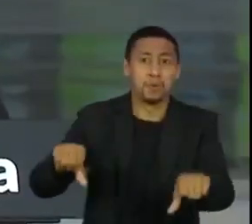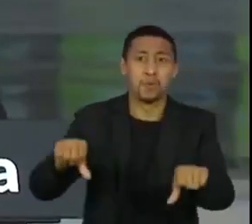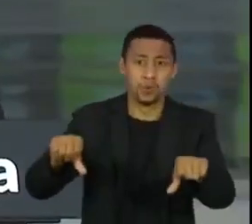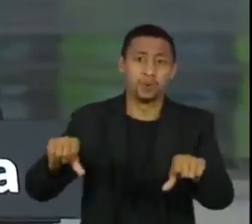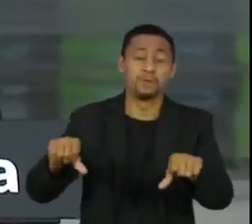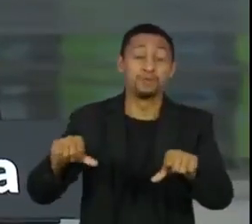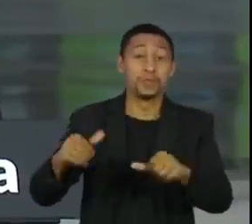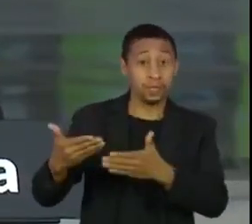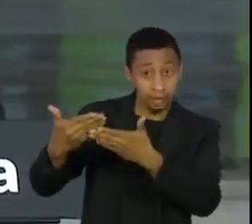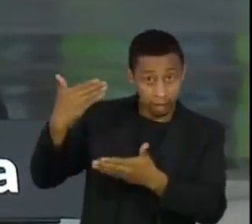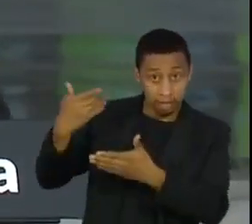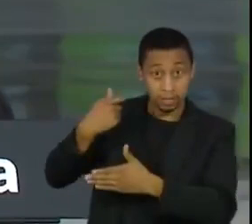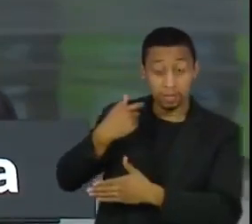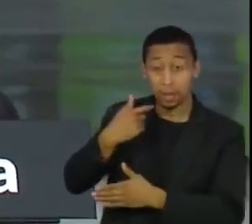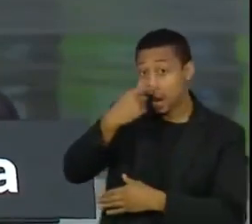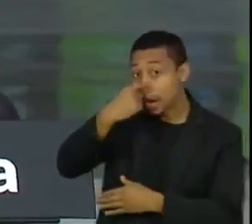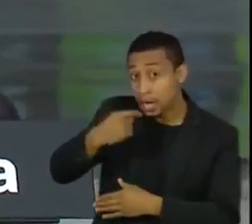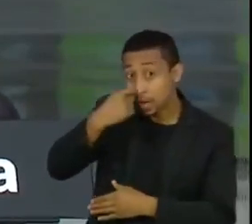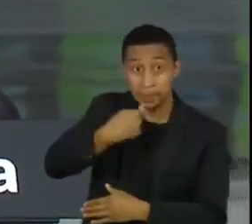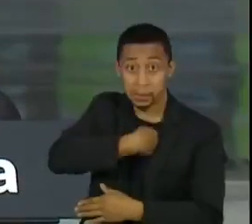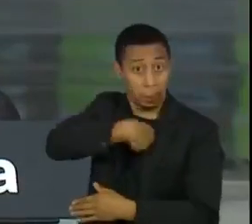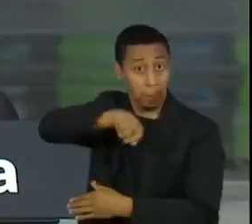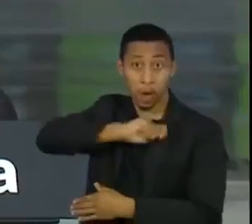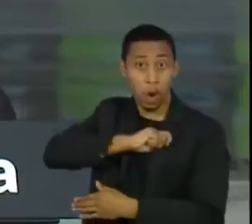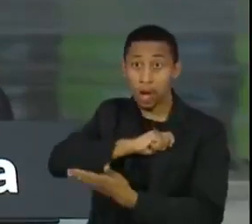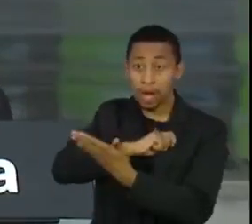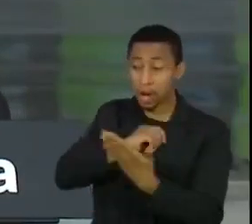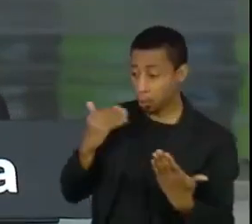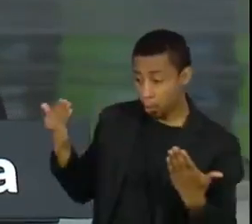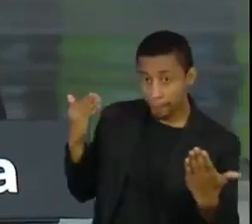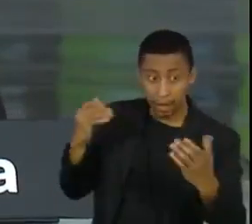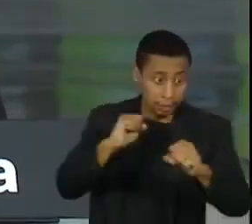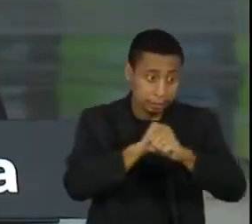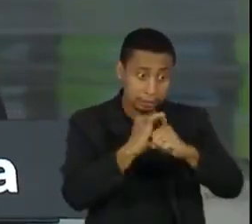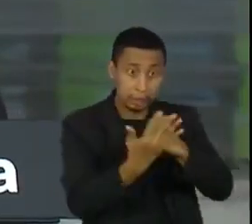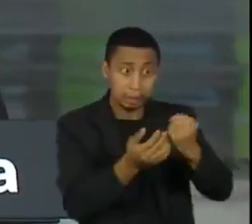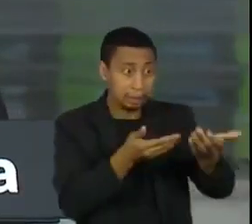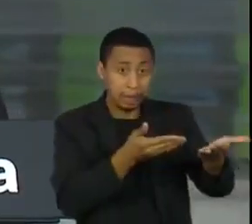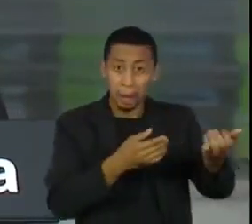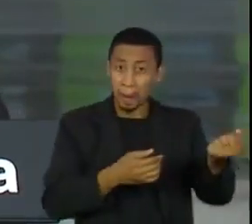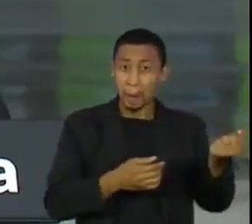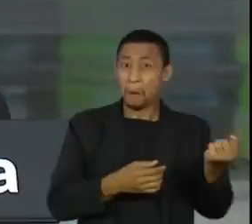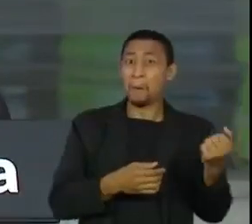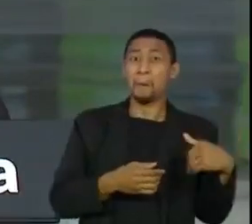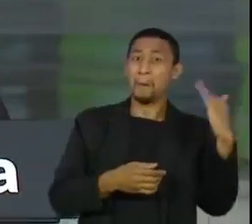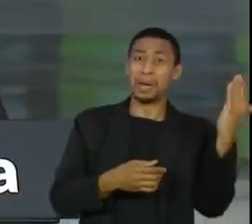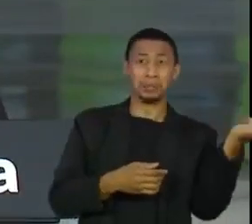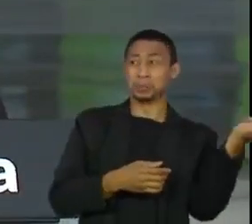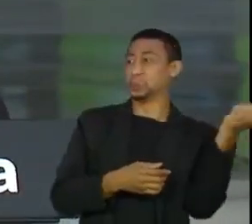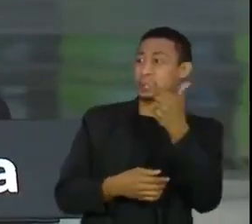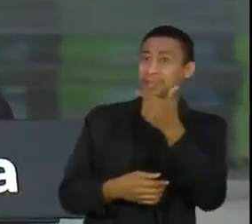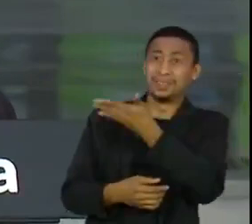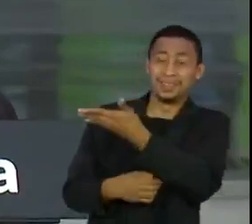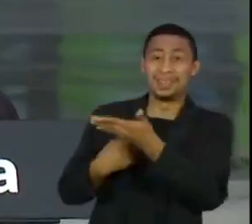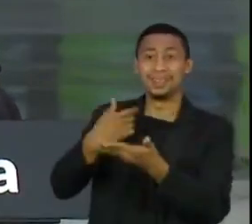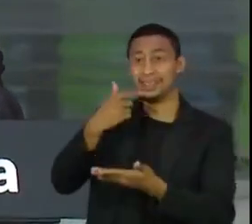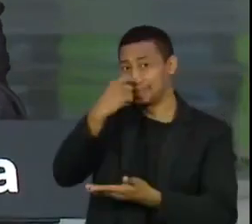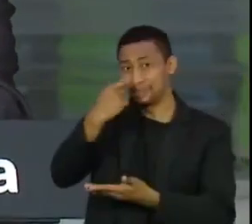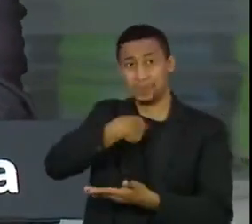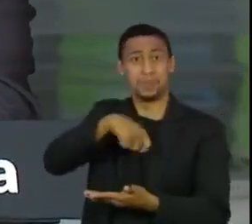assolou tantas vidas, não teve a repercussão tão dramática e por períodos tão prolongados